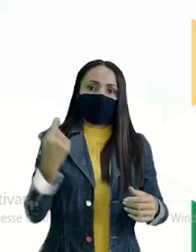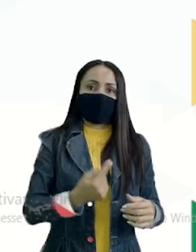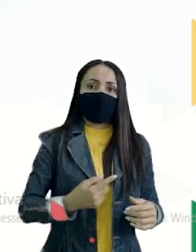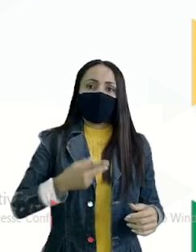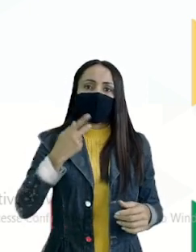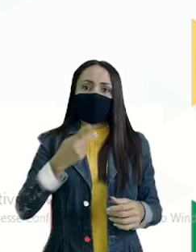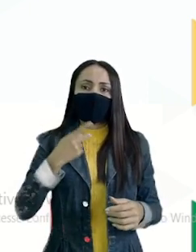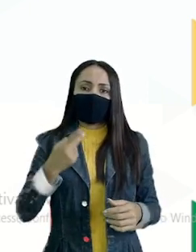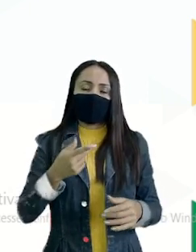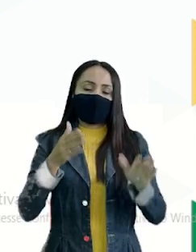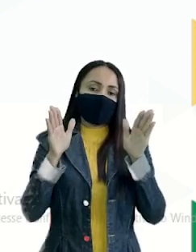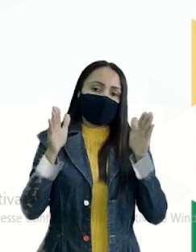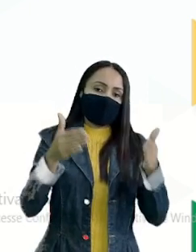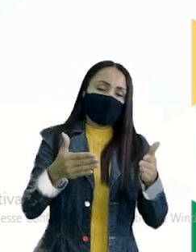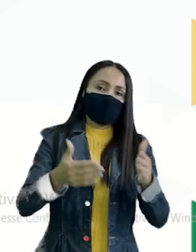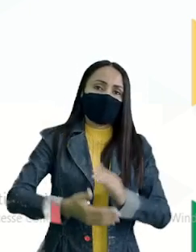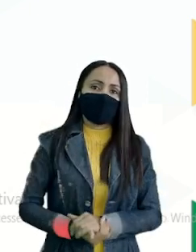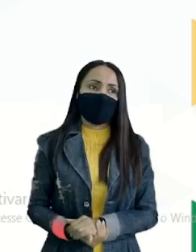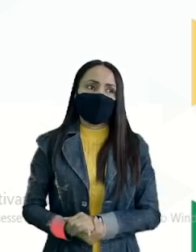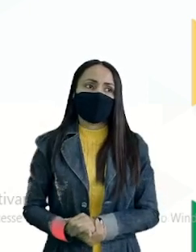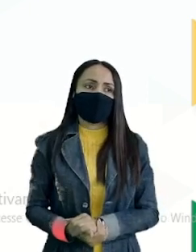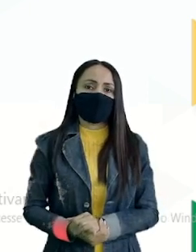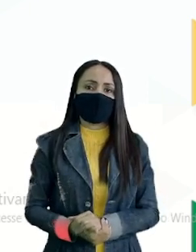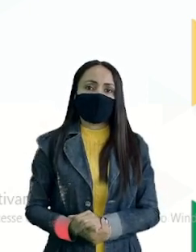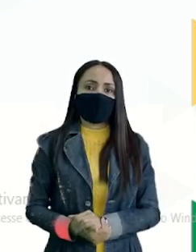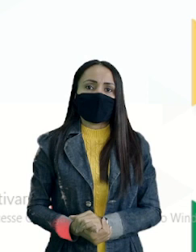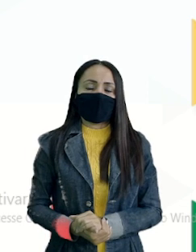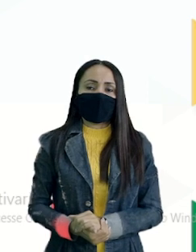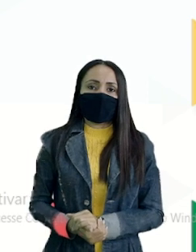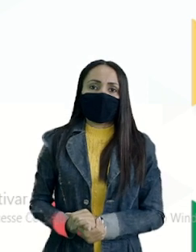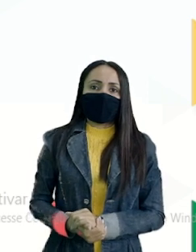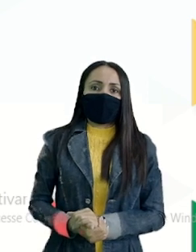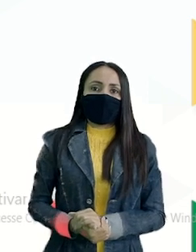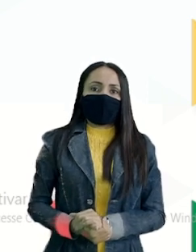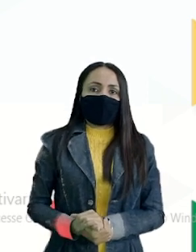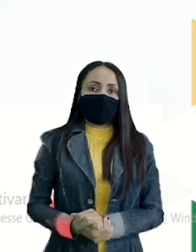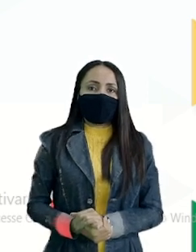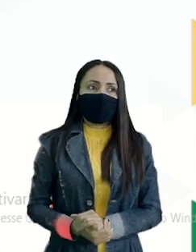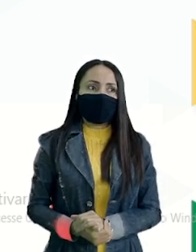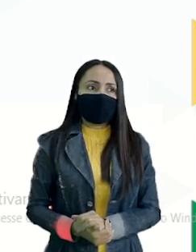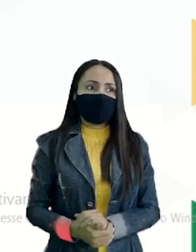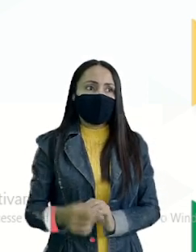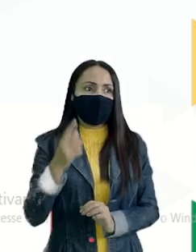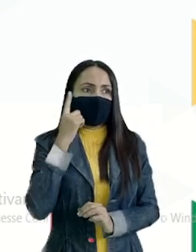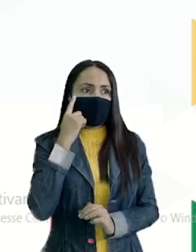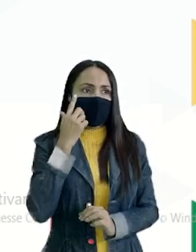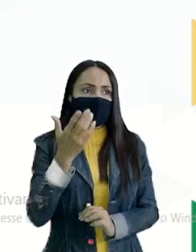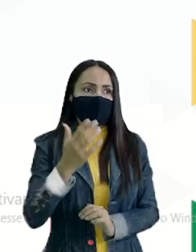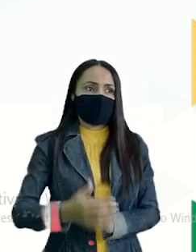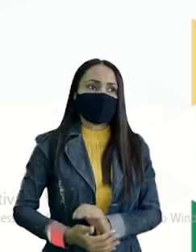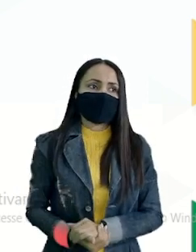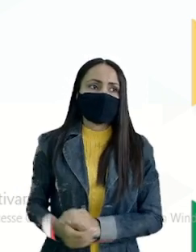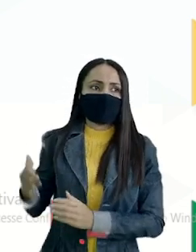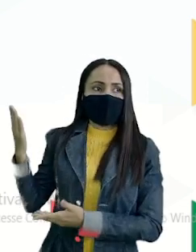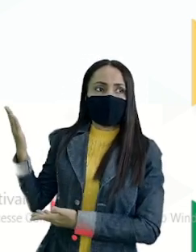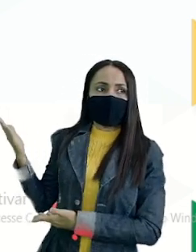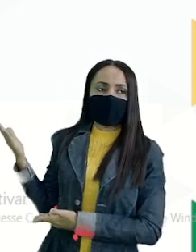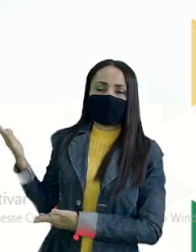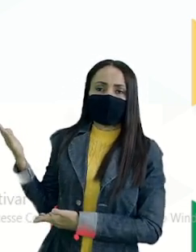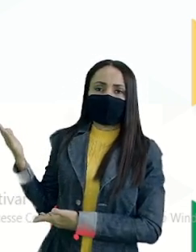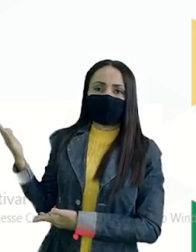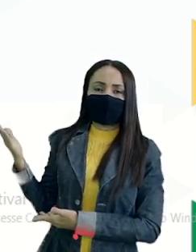intencionalidade Nós temos a intencionalidade Acompanhe esse desafio Olhem para a tela Esse